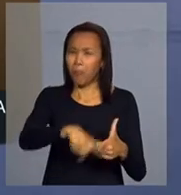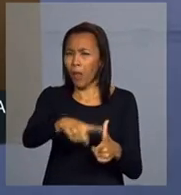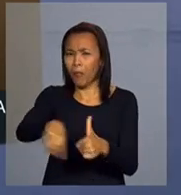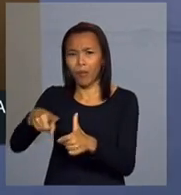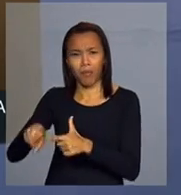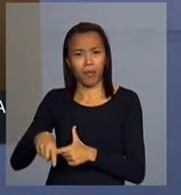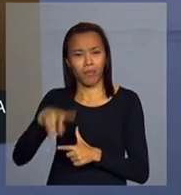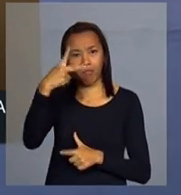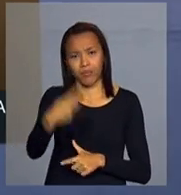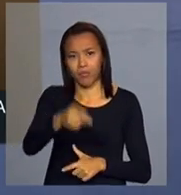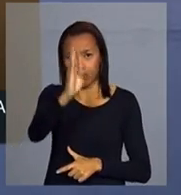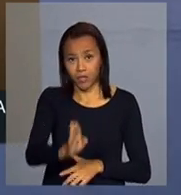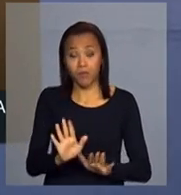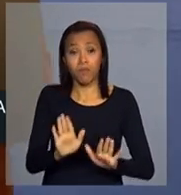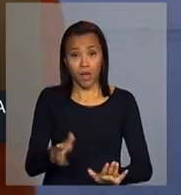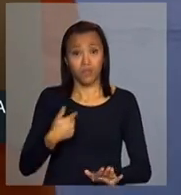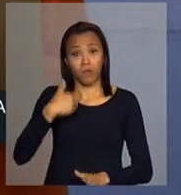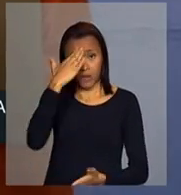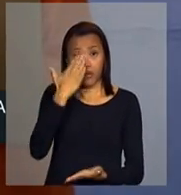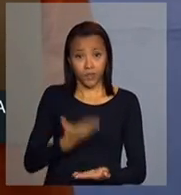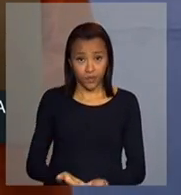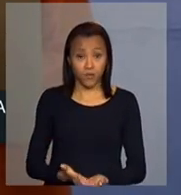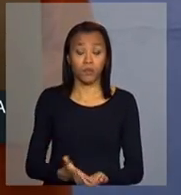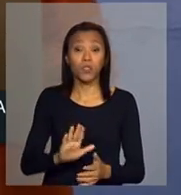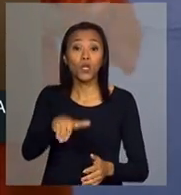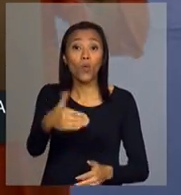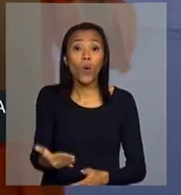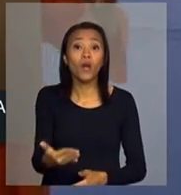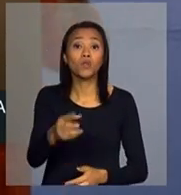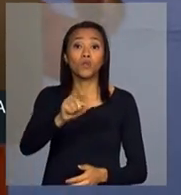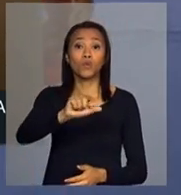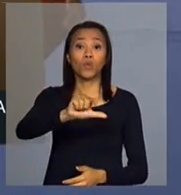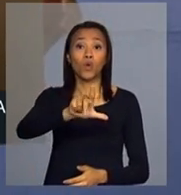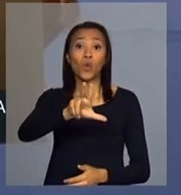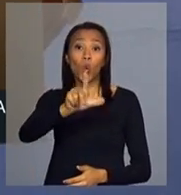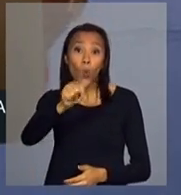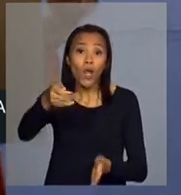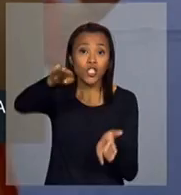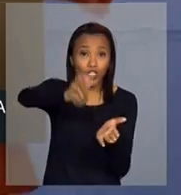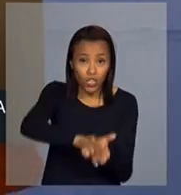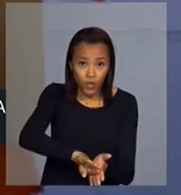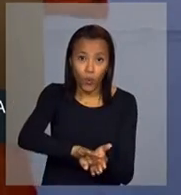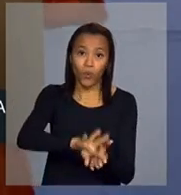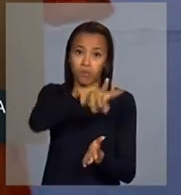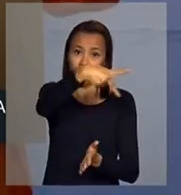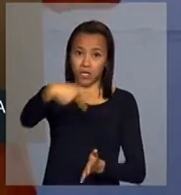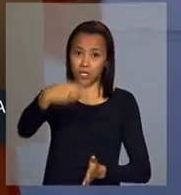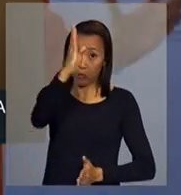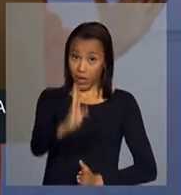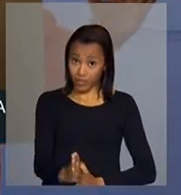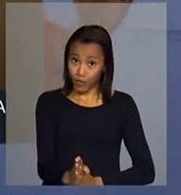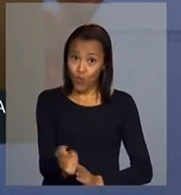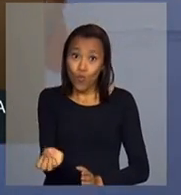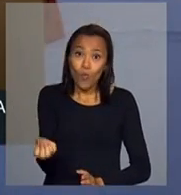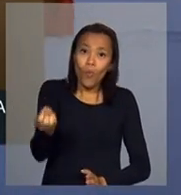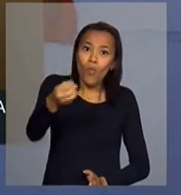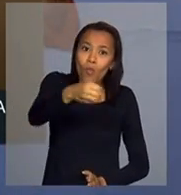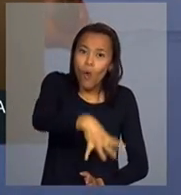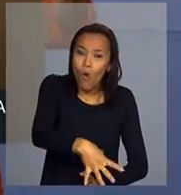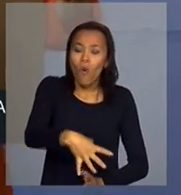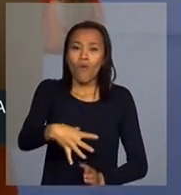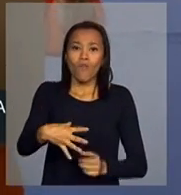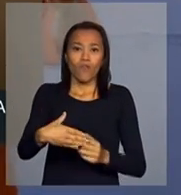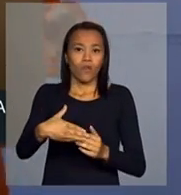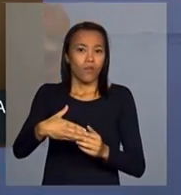Mas eu acredito que quando Lula chegou à presidência da República, um novo ciclo de